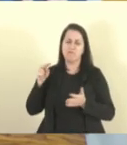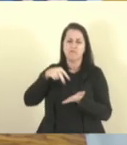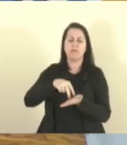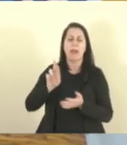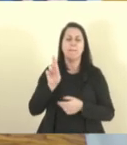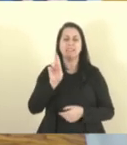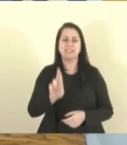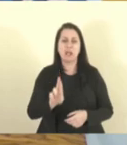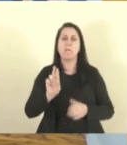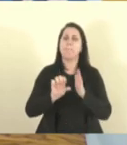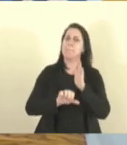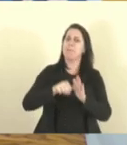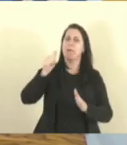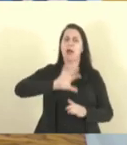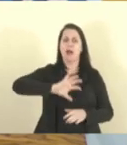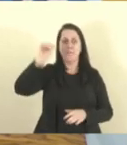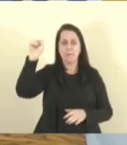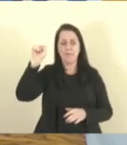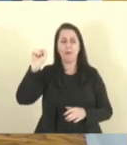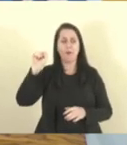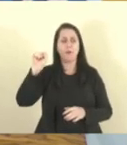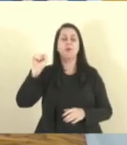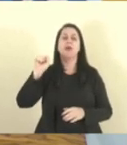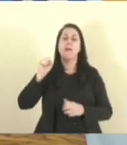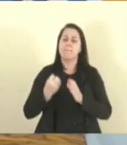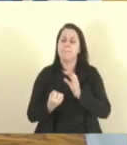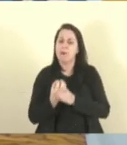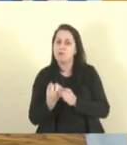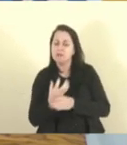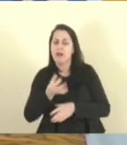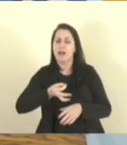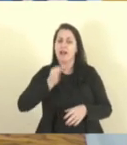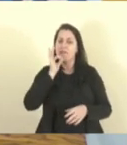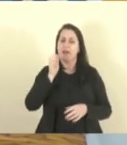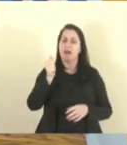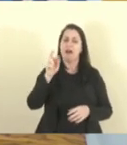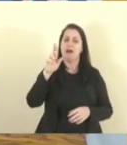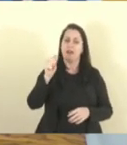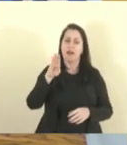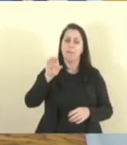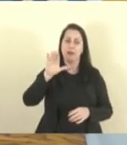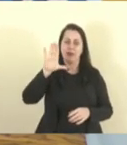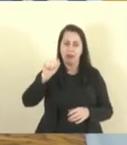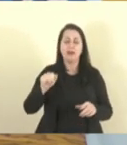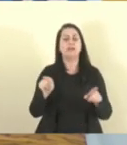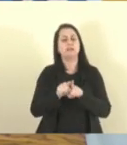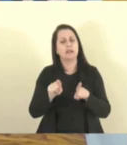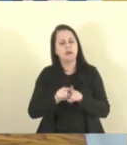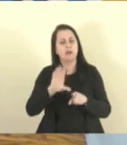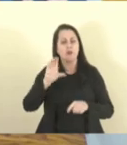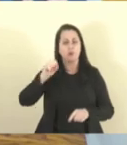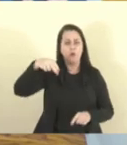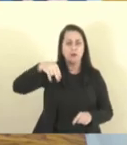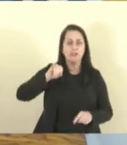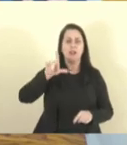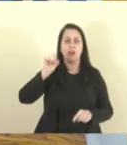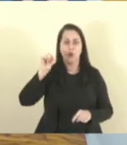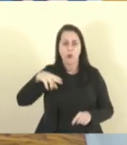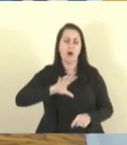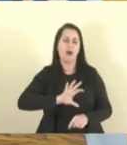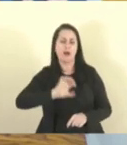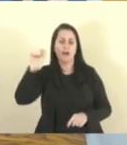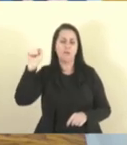primeiro lugar, tanto na categoria de produção de café arábica, quanto na categoria Conilon, no prêmio